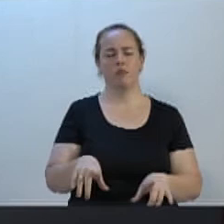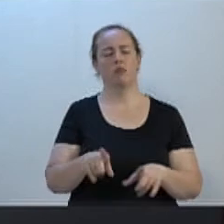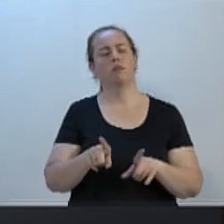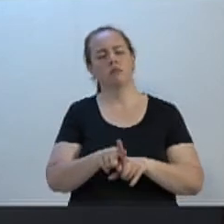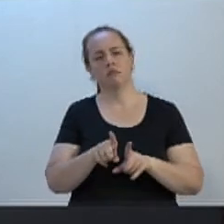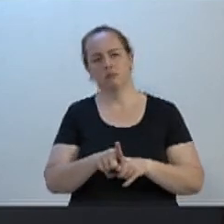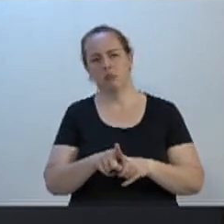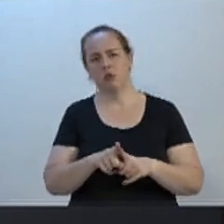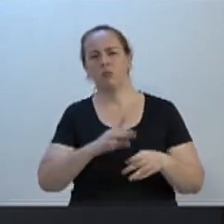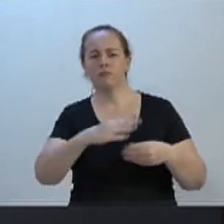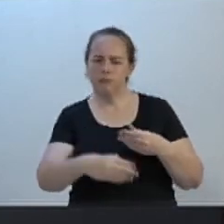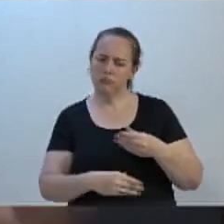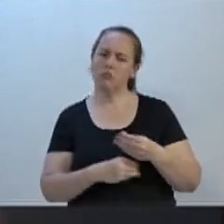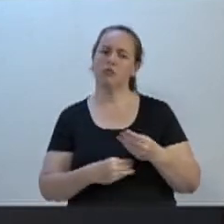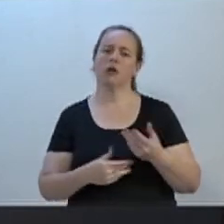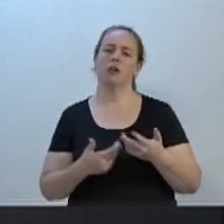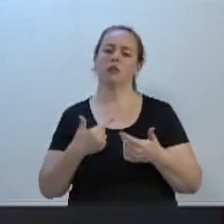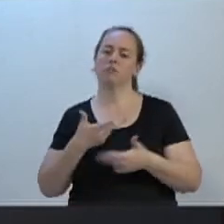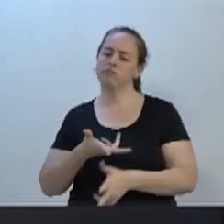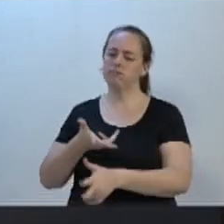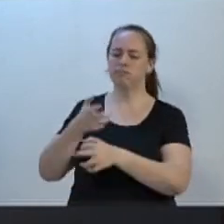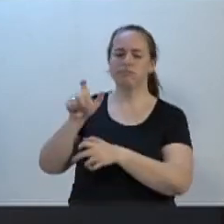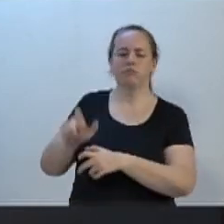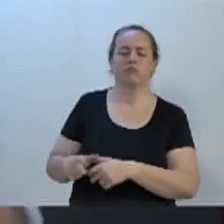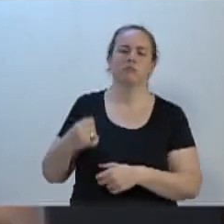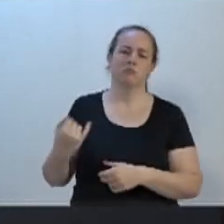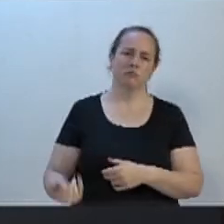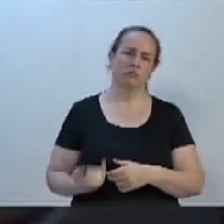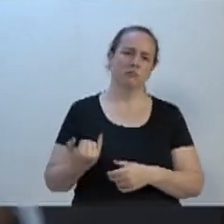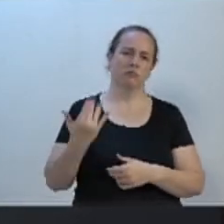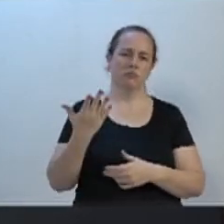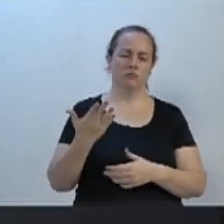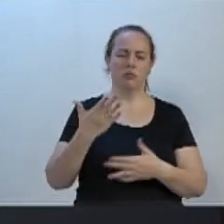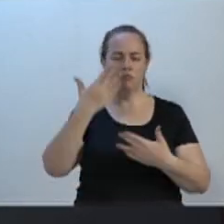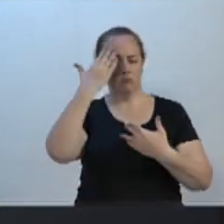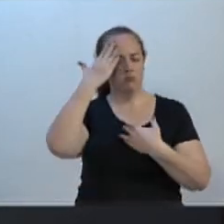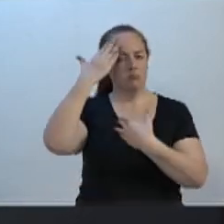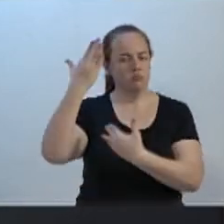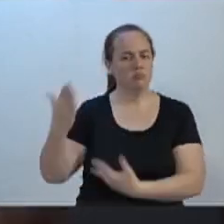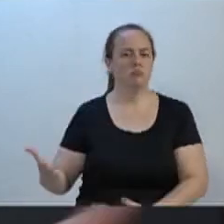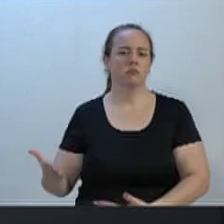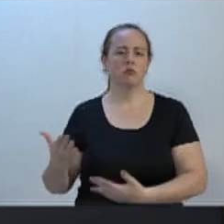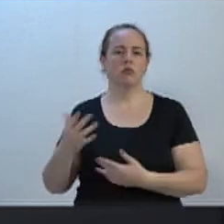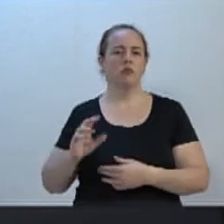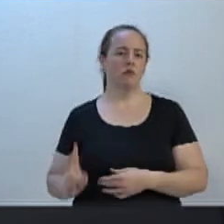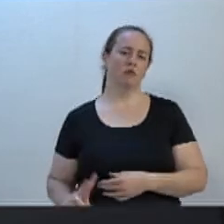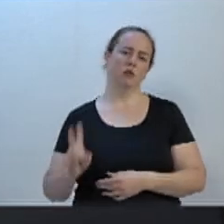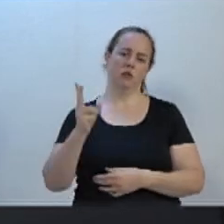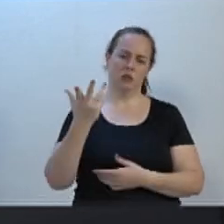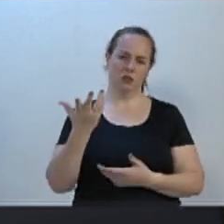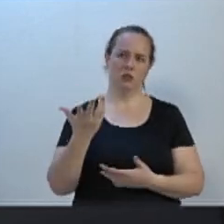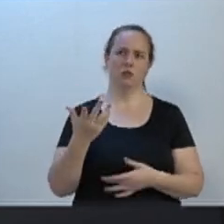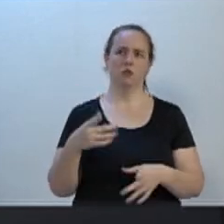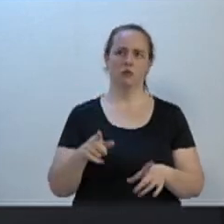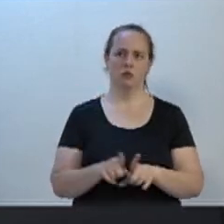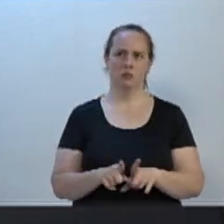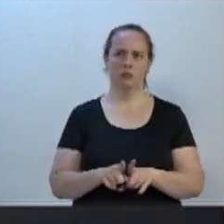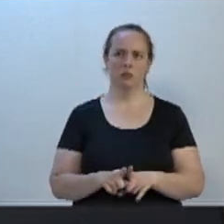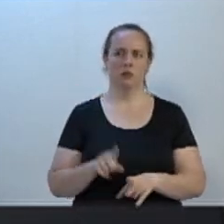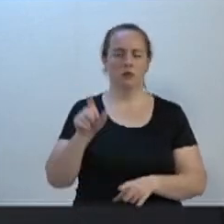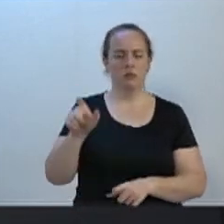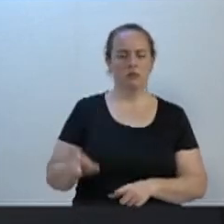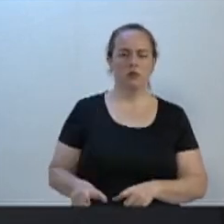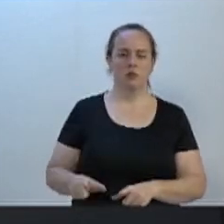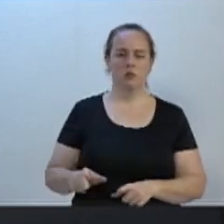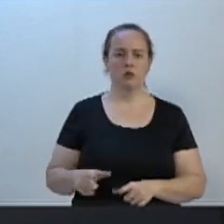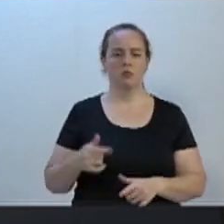coro a esse reconhecimento, essa gratidão e essa valorização do Beto aqui,